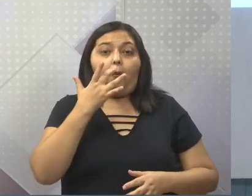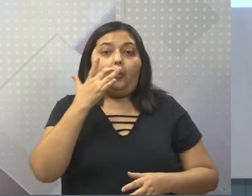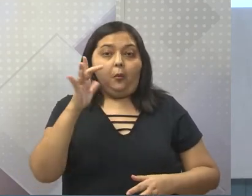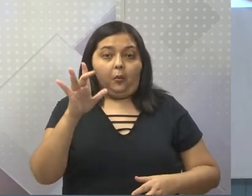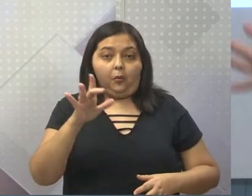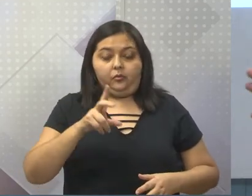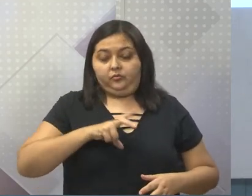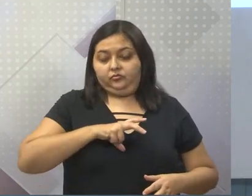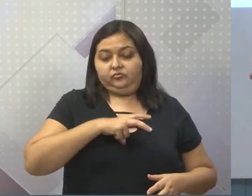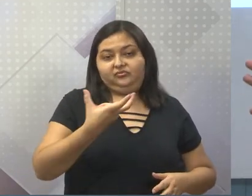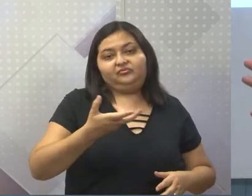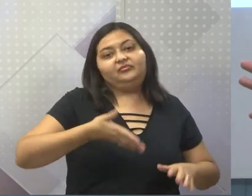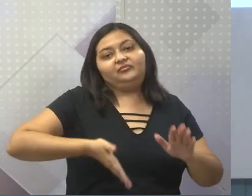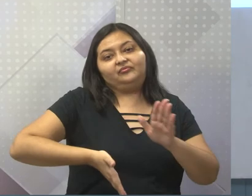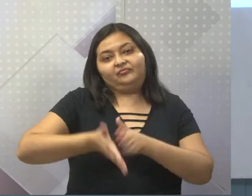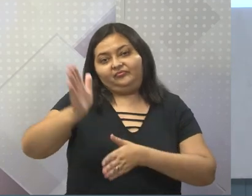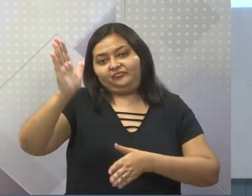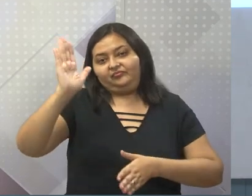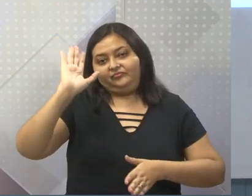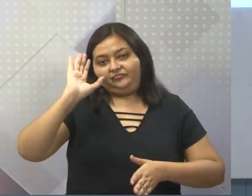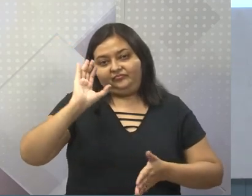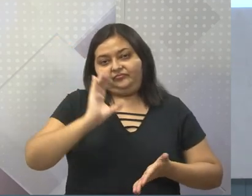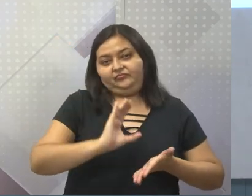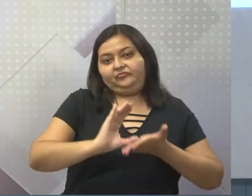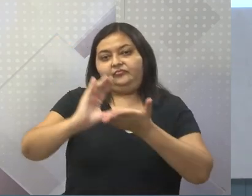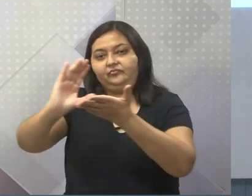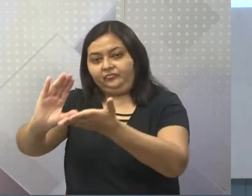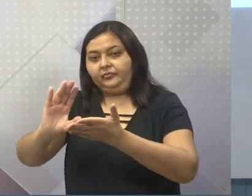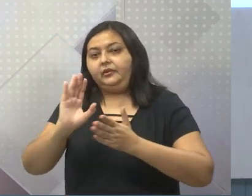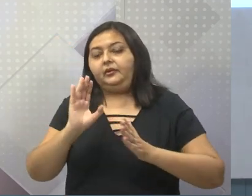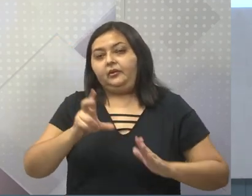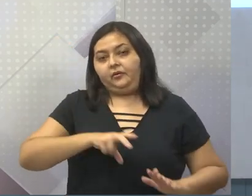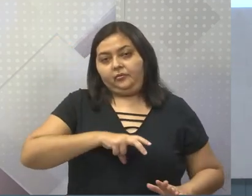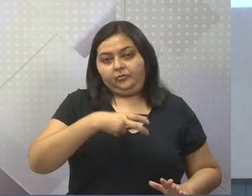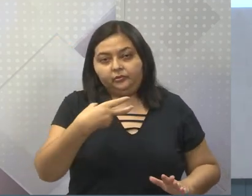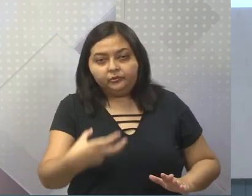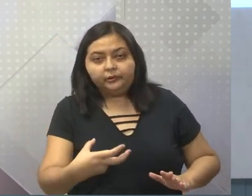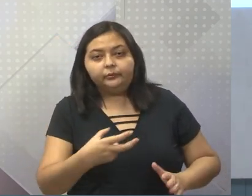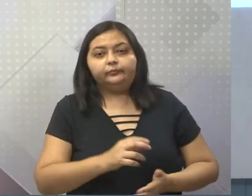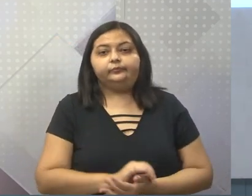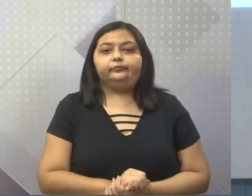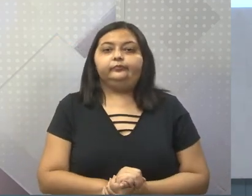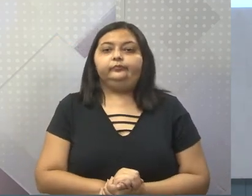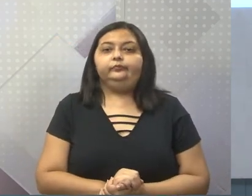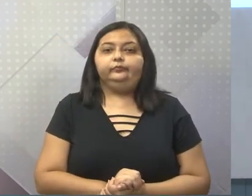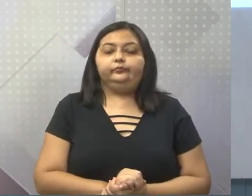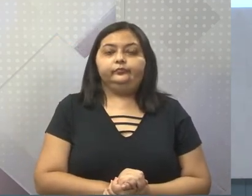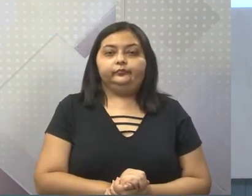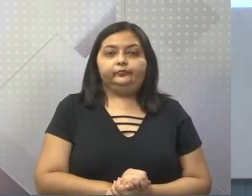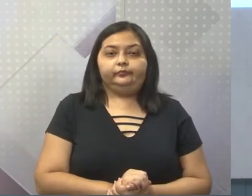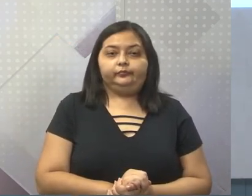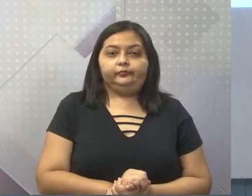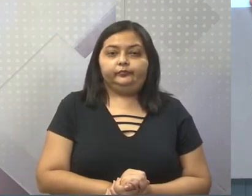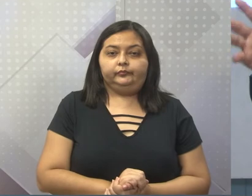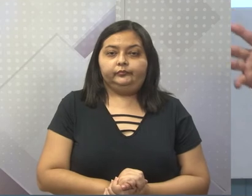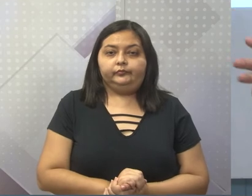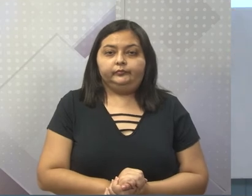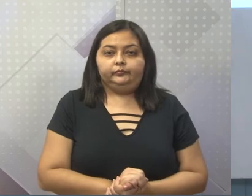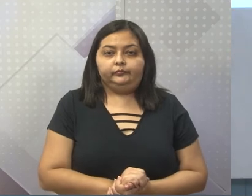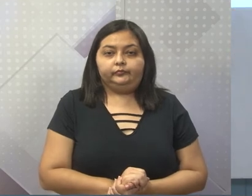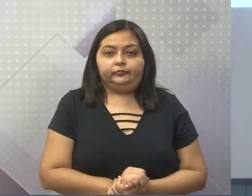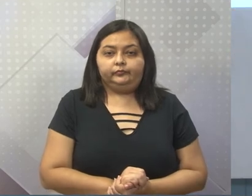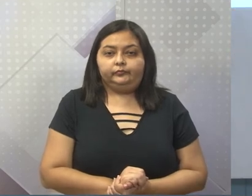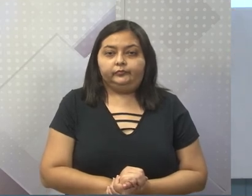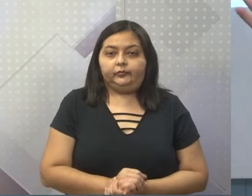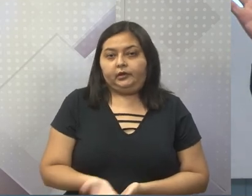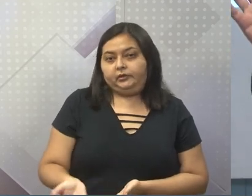tá? Não vamos esquecer desse detalhe. Então, veja o detalhe aí, outro detalhe. A questão, então, chegava lá os